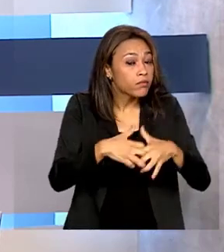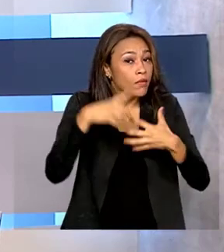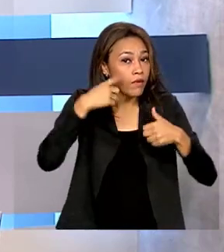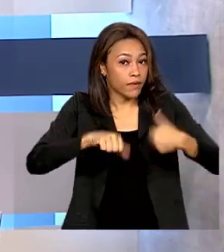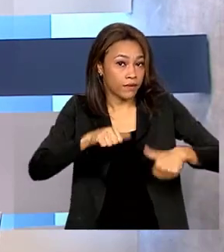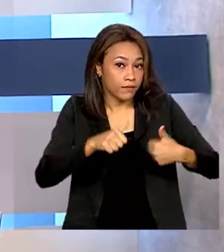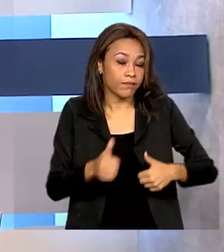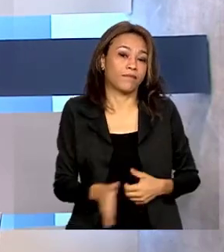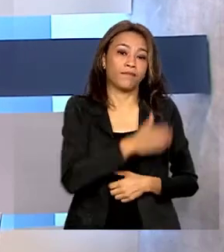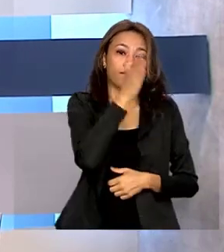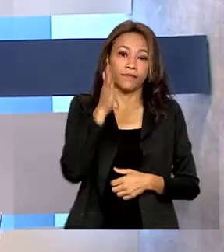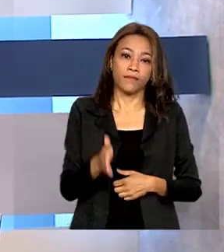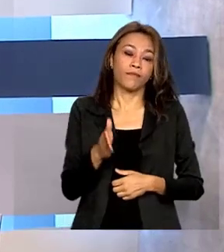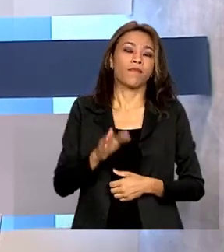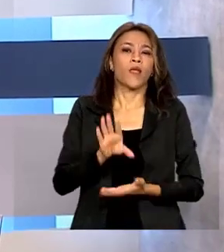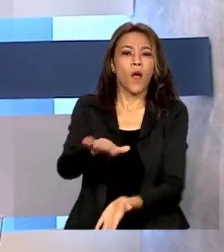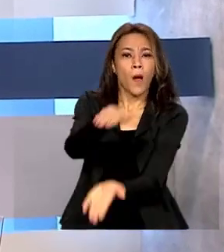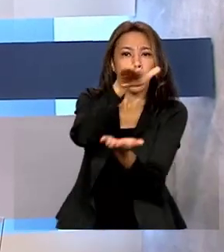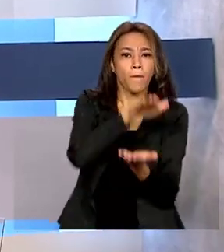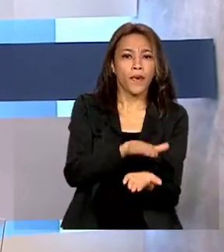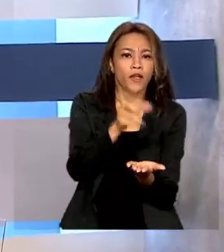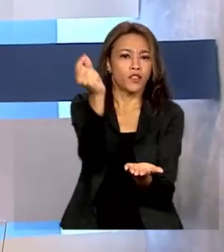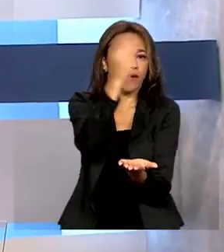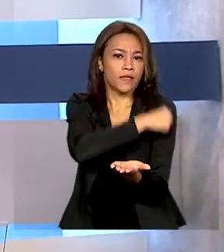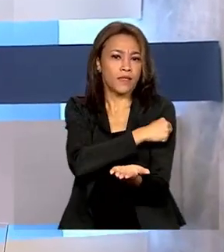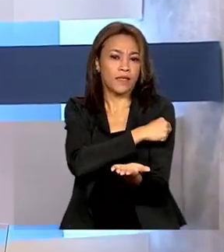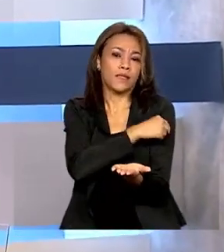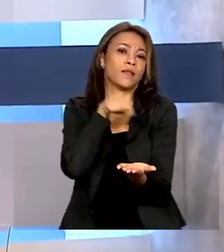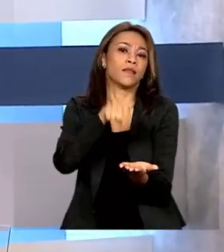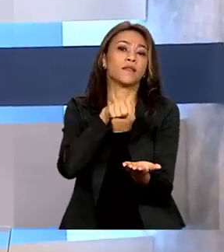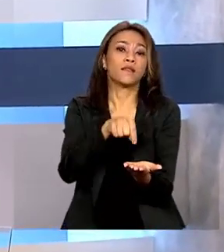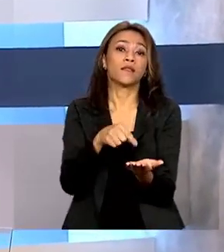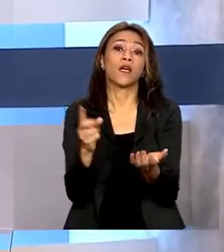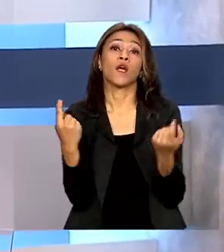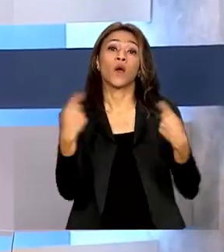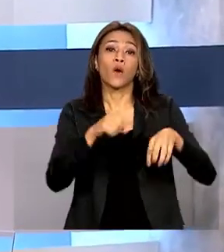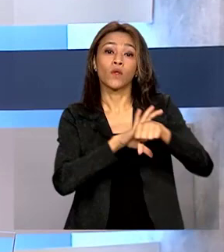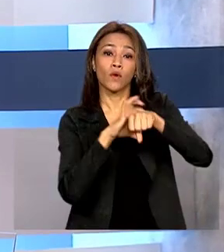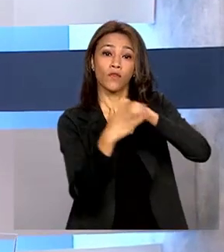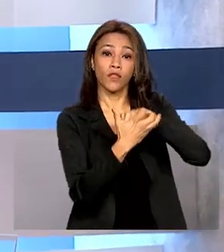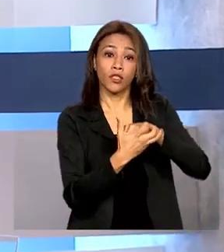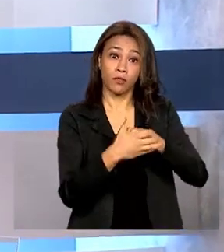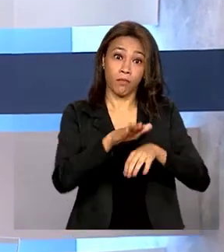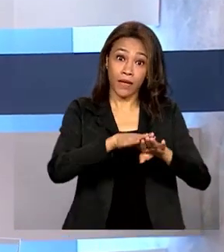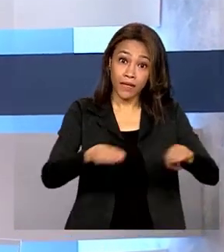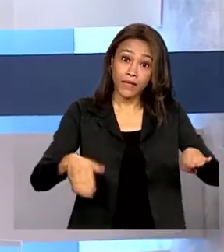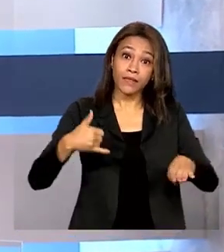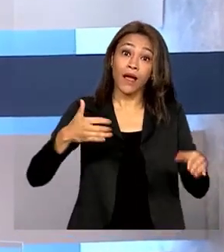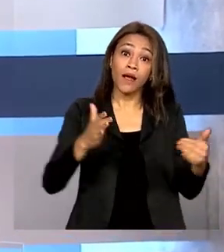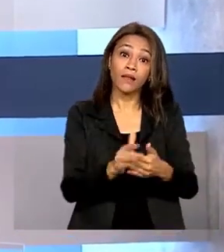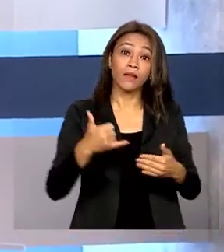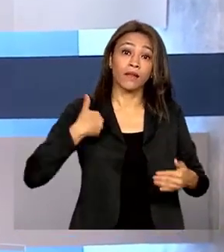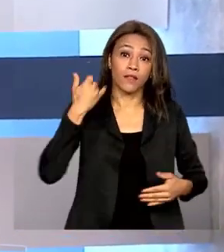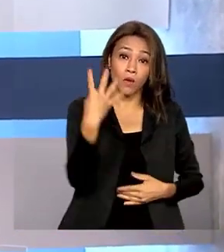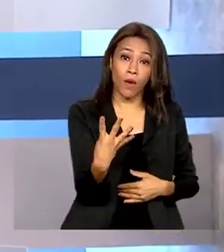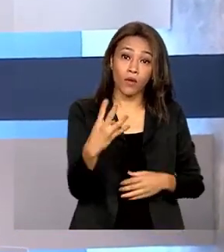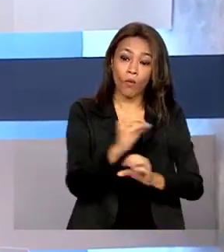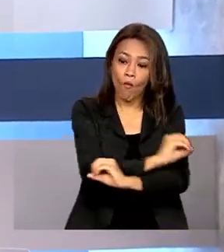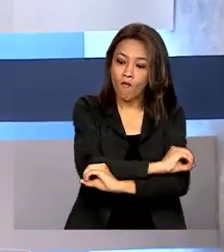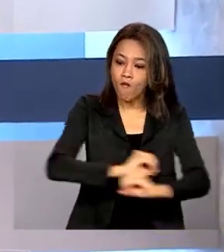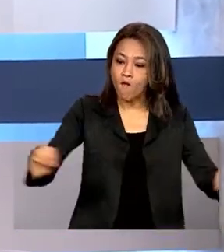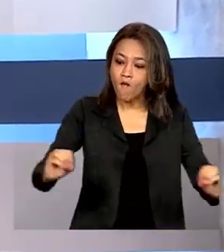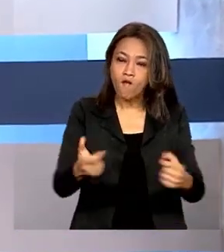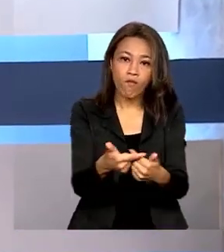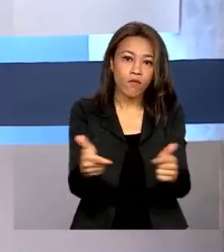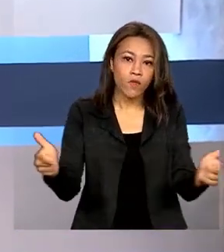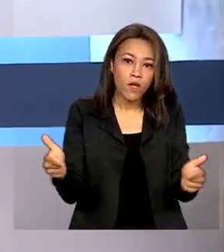O estoque de vacinas contra a covid-19 para crianças até 4 anos está zerado. Segundo o Ministério da Saúde,